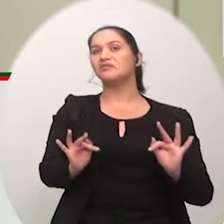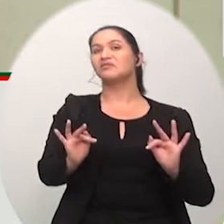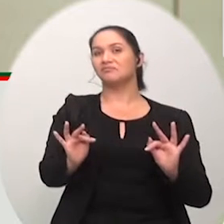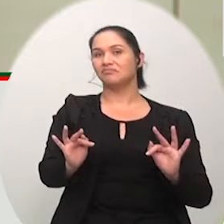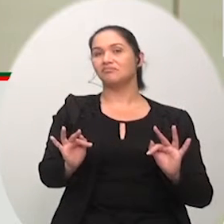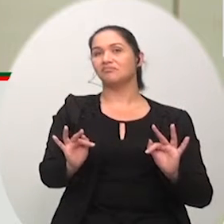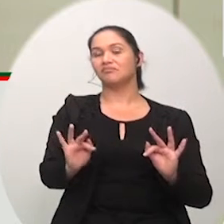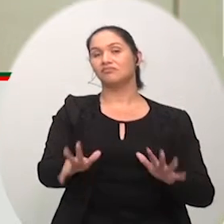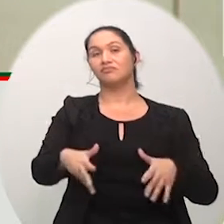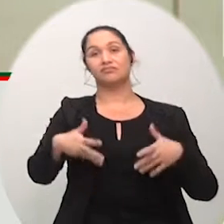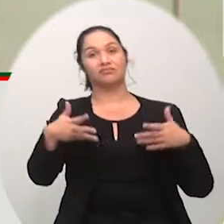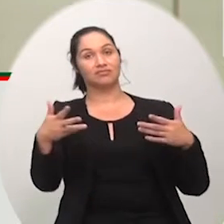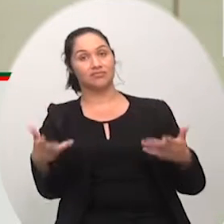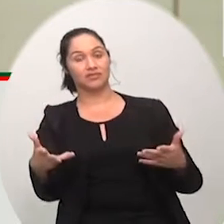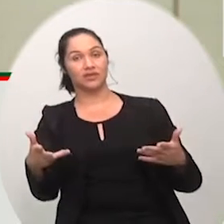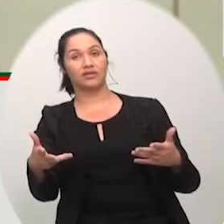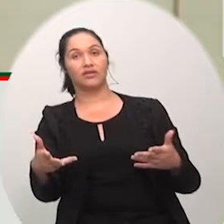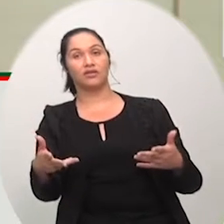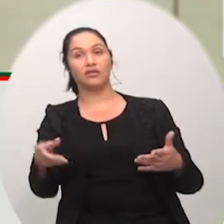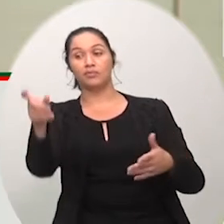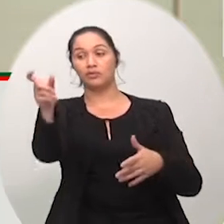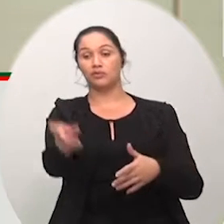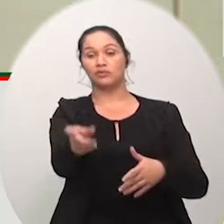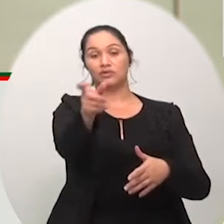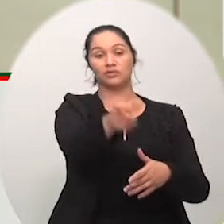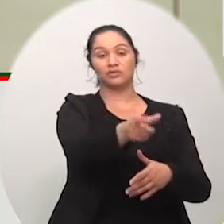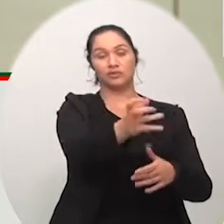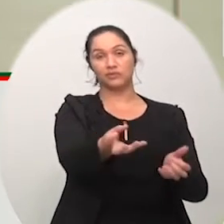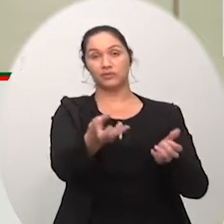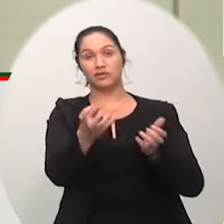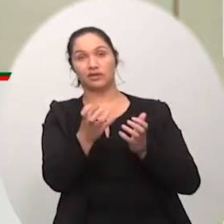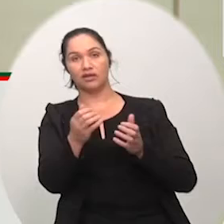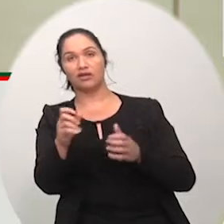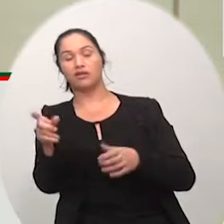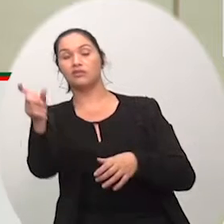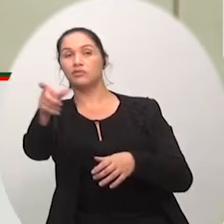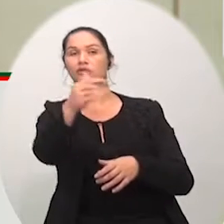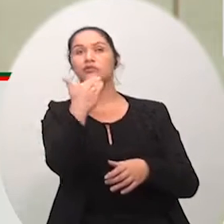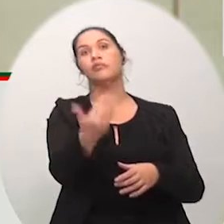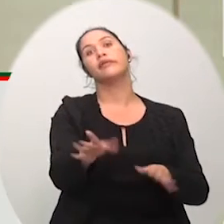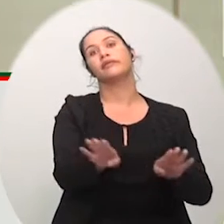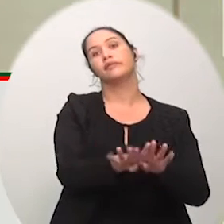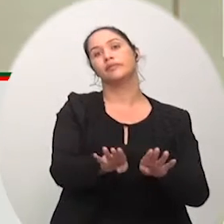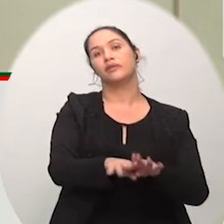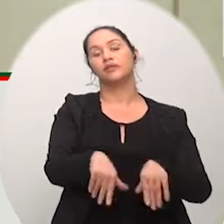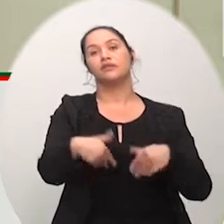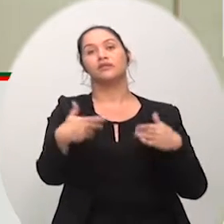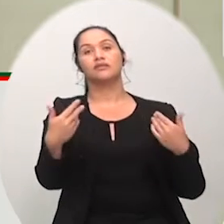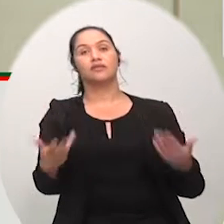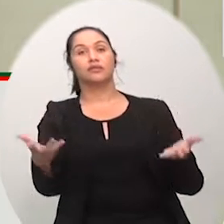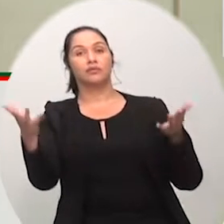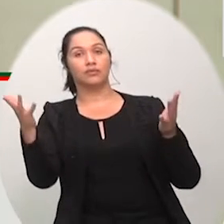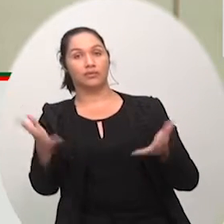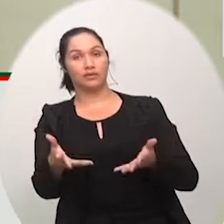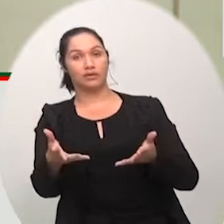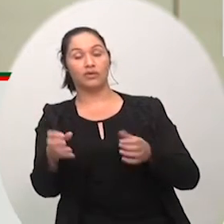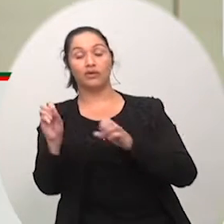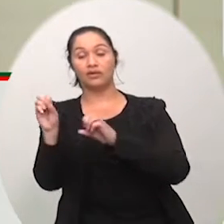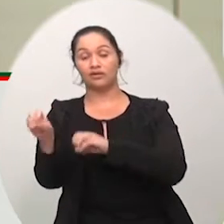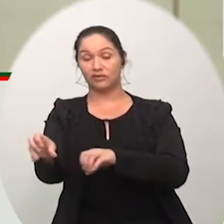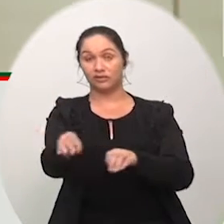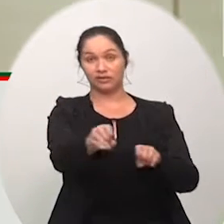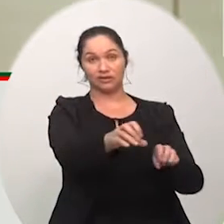e isso todo mundo quer e todo mundo pede por isso então está se aplicando na educação